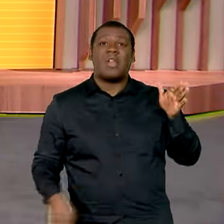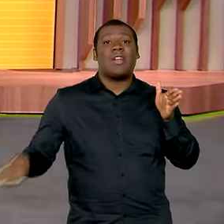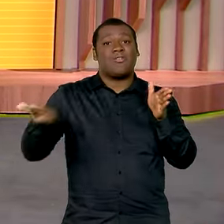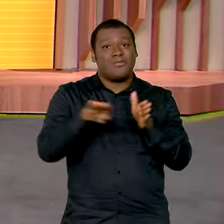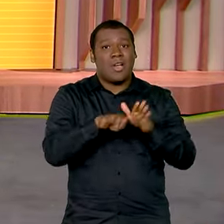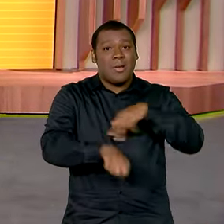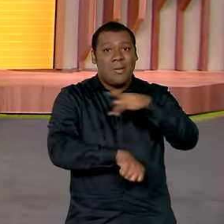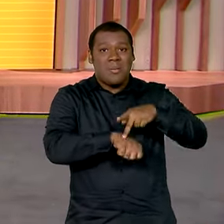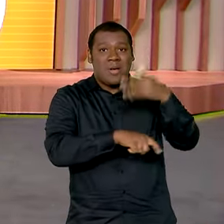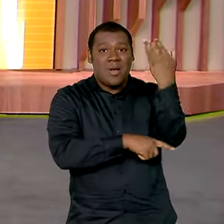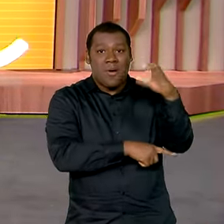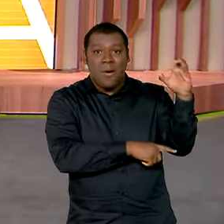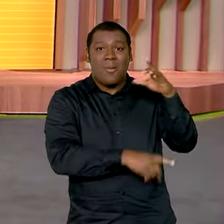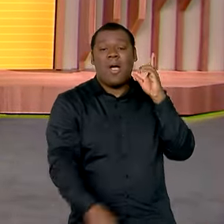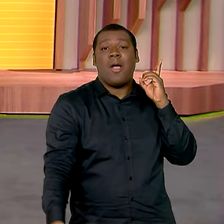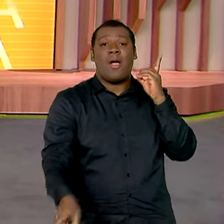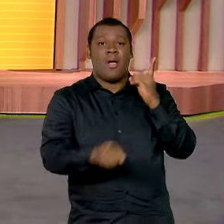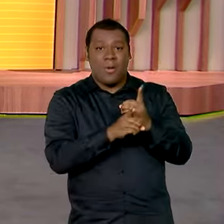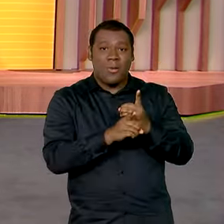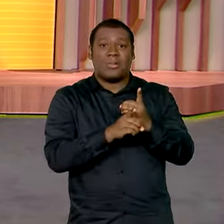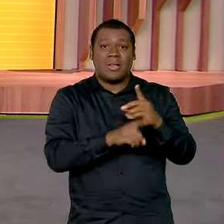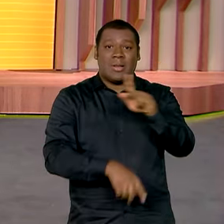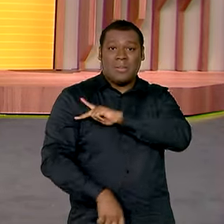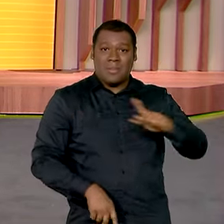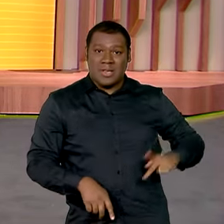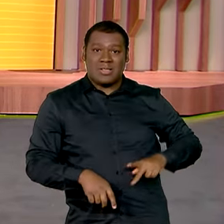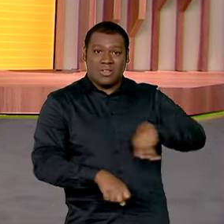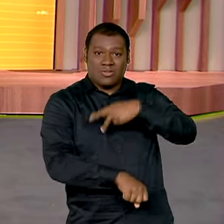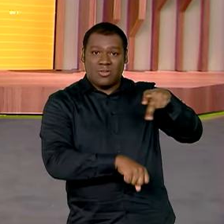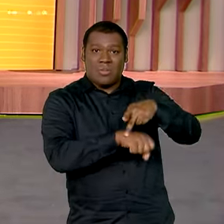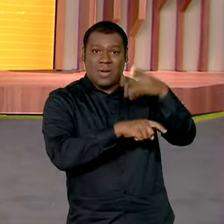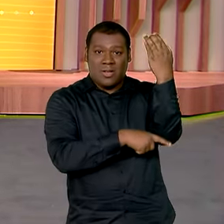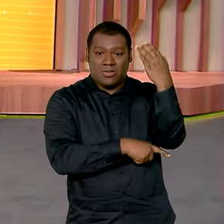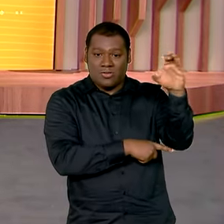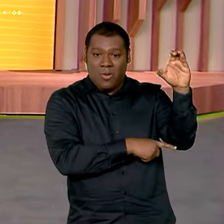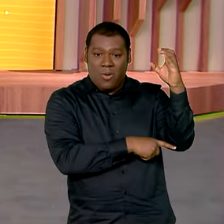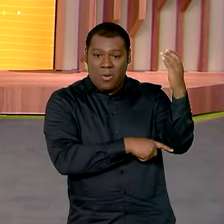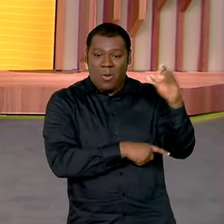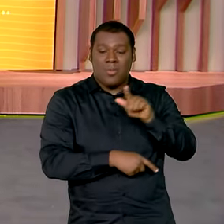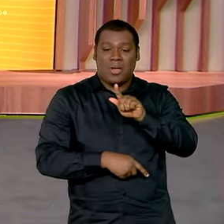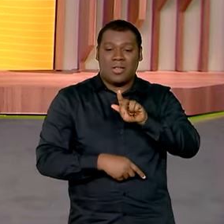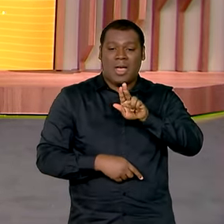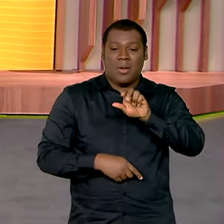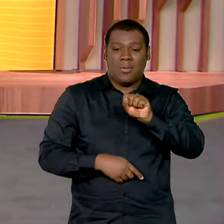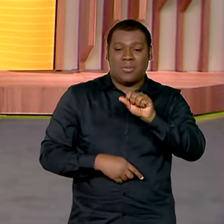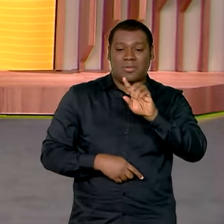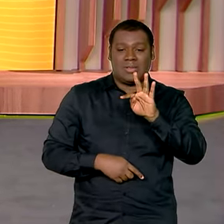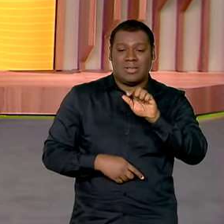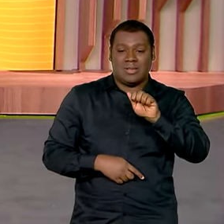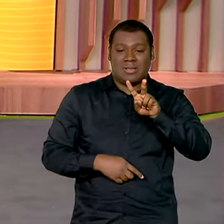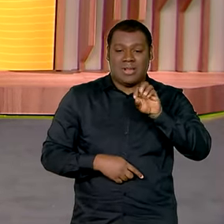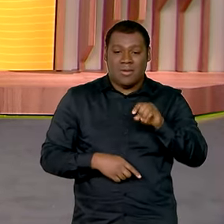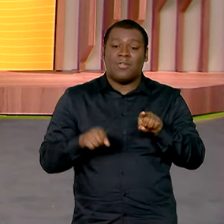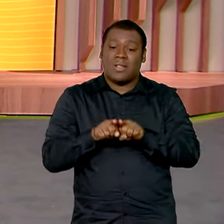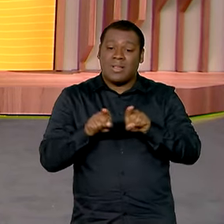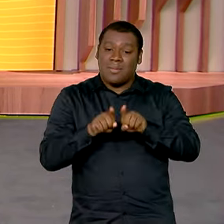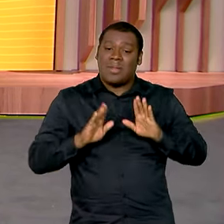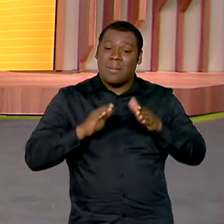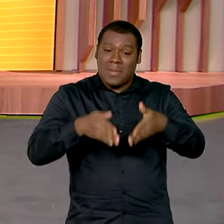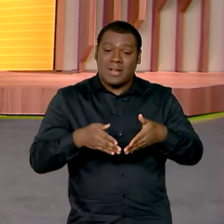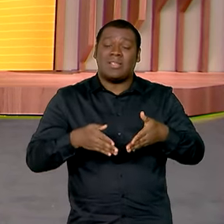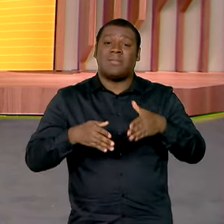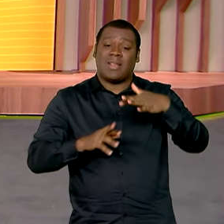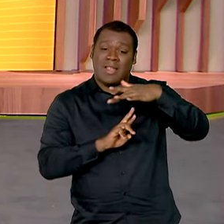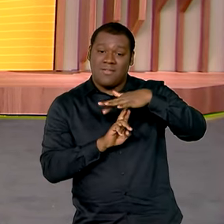Colômbia para um encontro bilateral com o presidente Gustavo Petro. Ele também vai participar da Feira do Livro de